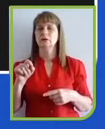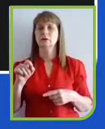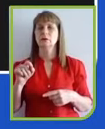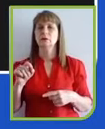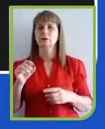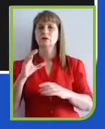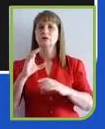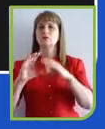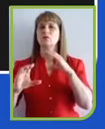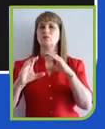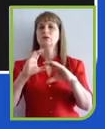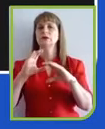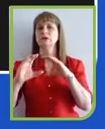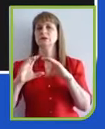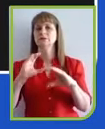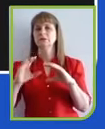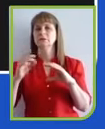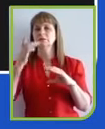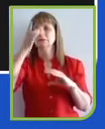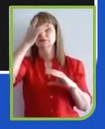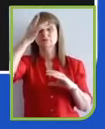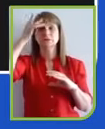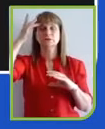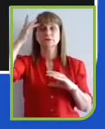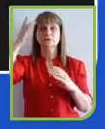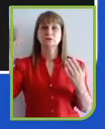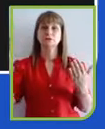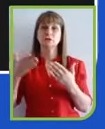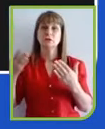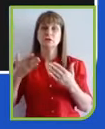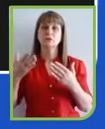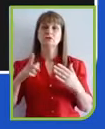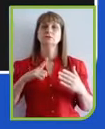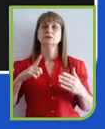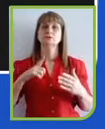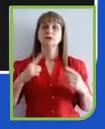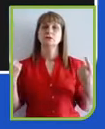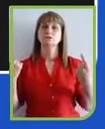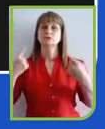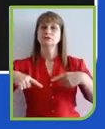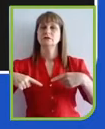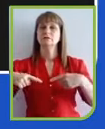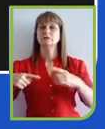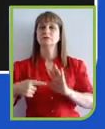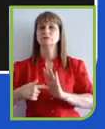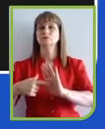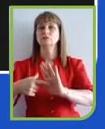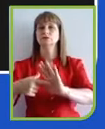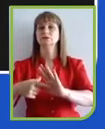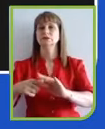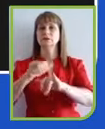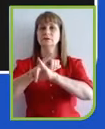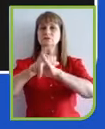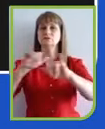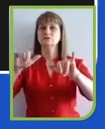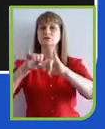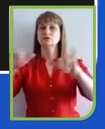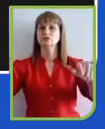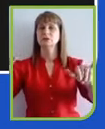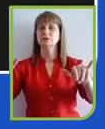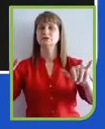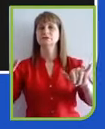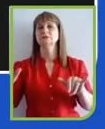aqueles que estão hoje com o desafio de estabelecer relações da companhia com seus